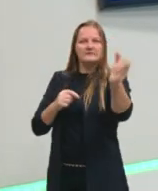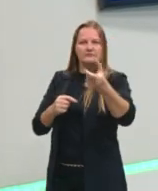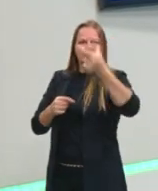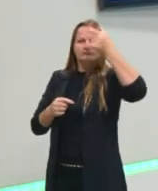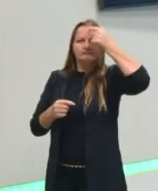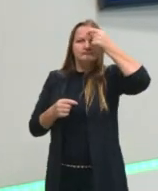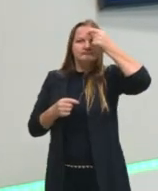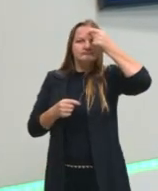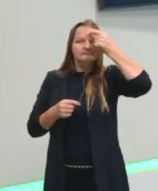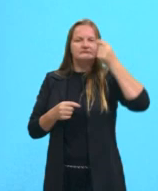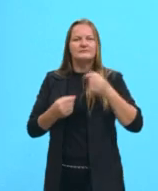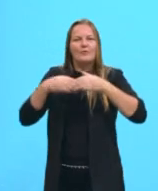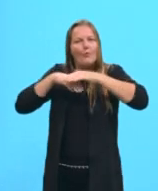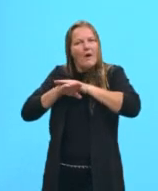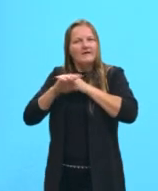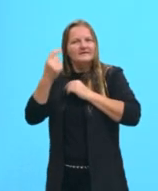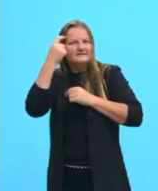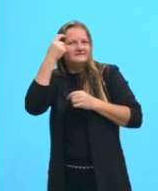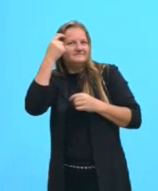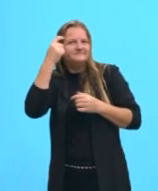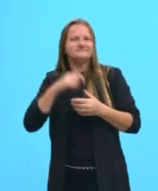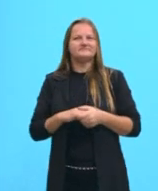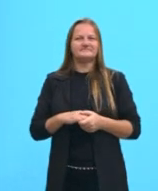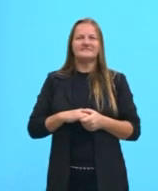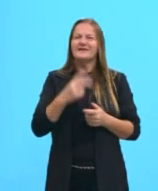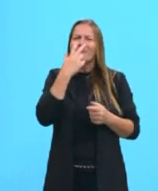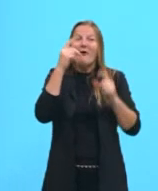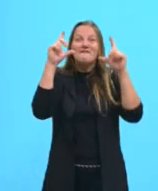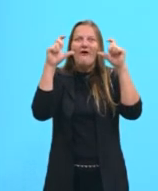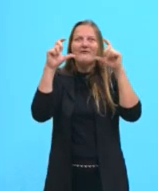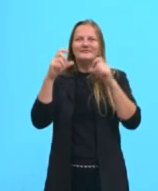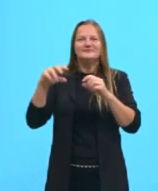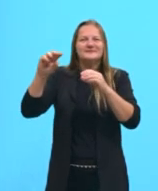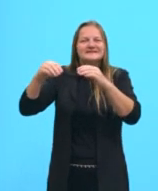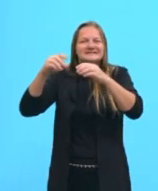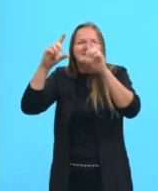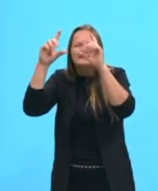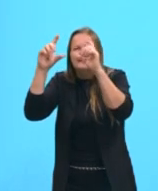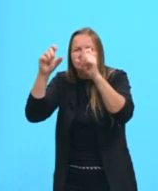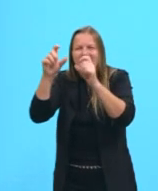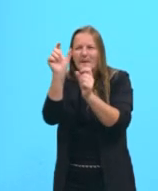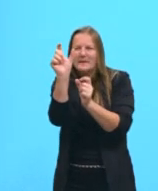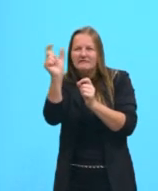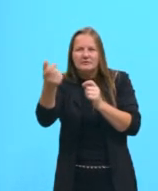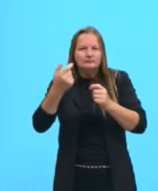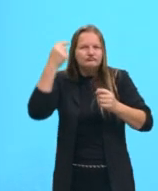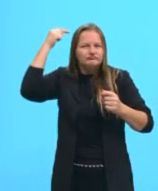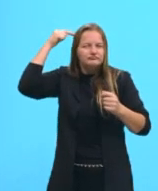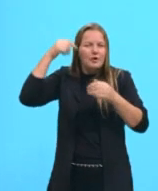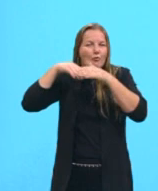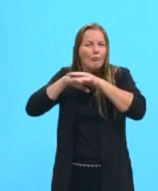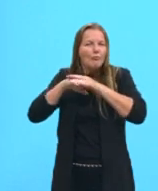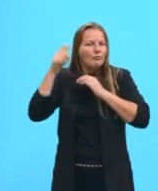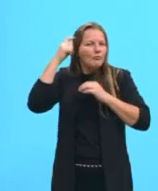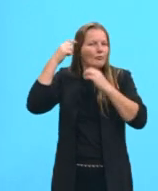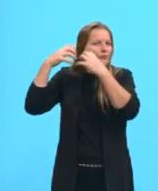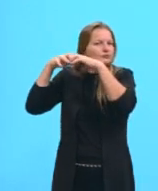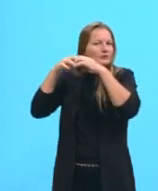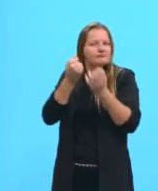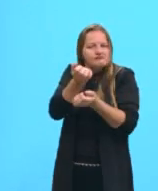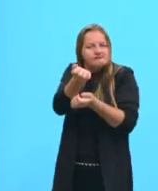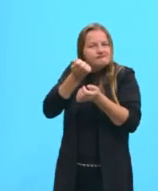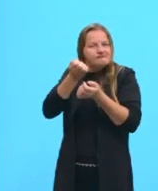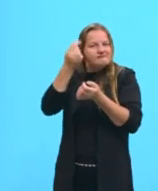fotografa essa palavra, entre aspas, e a gente guarda essa palavra no nosso cérebro. A gente bota ela lá numa gavetinha.